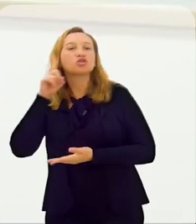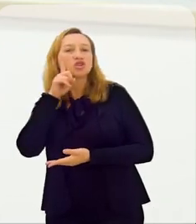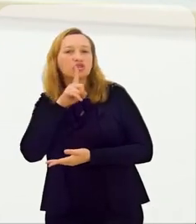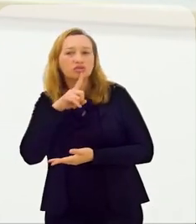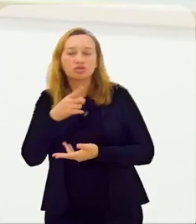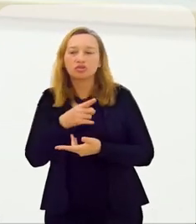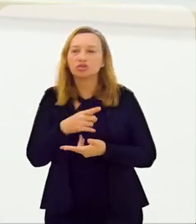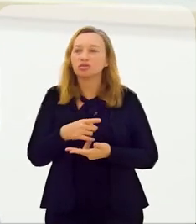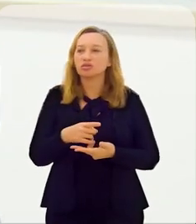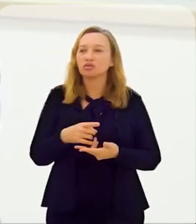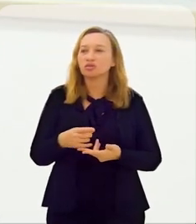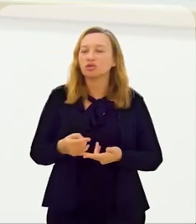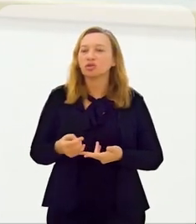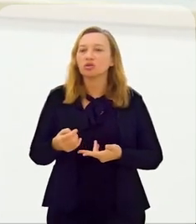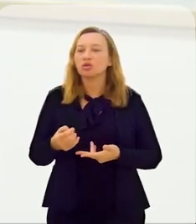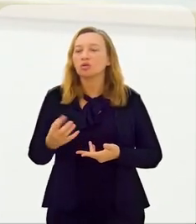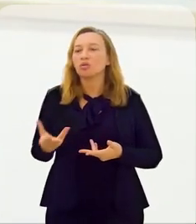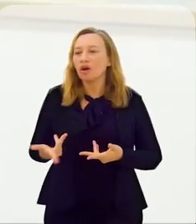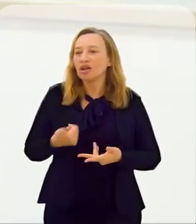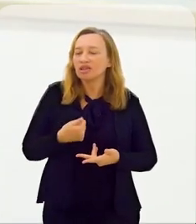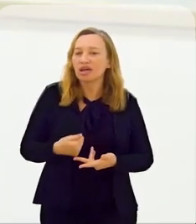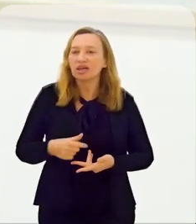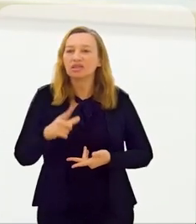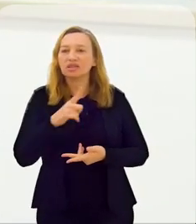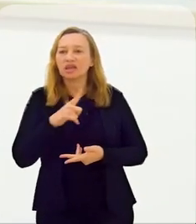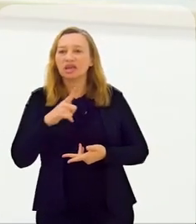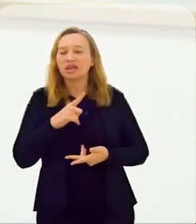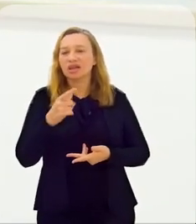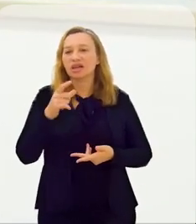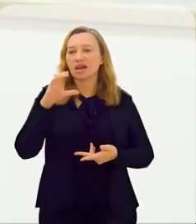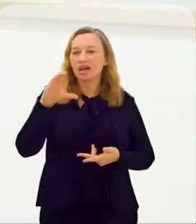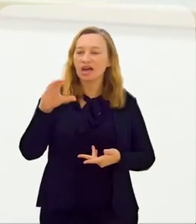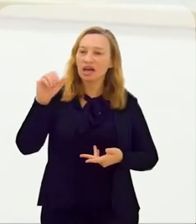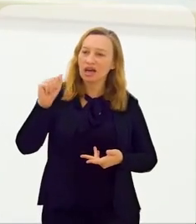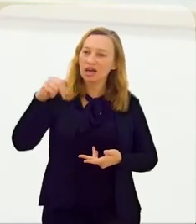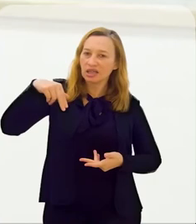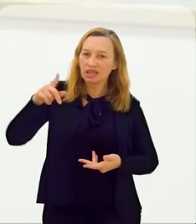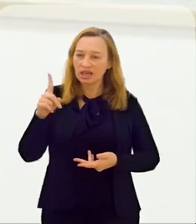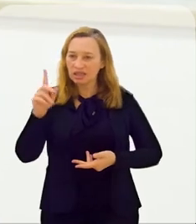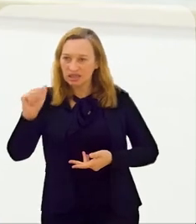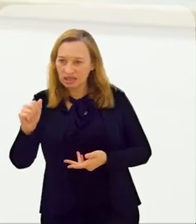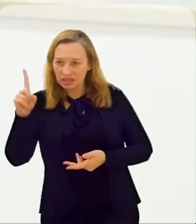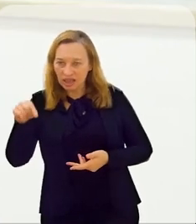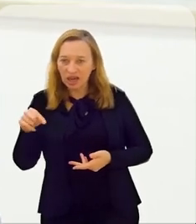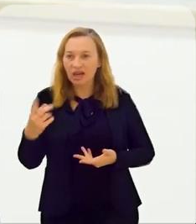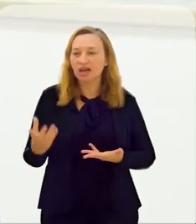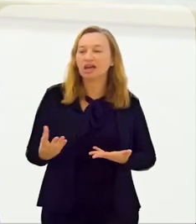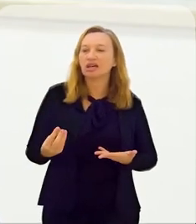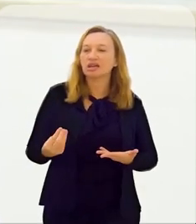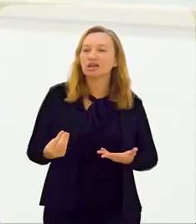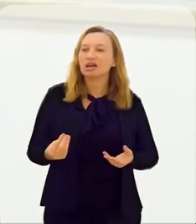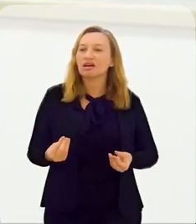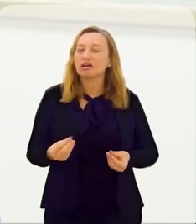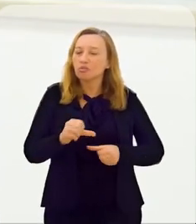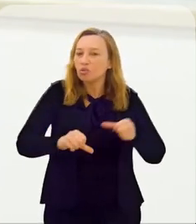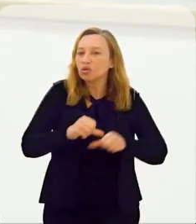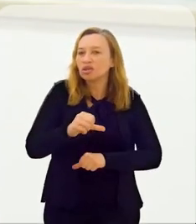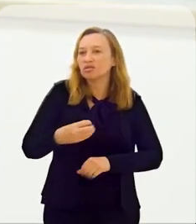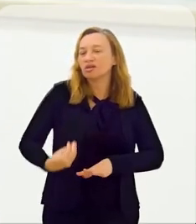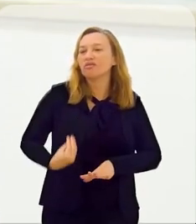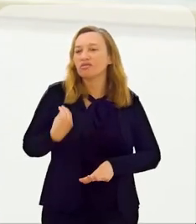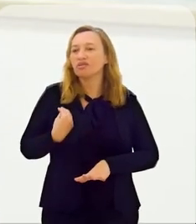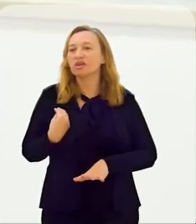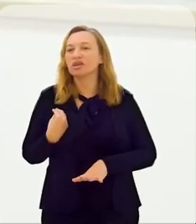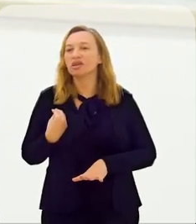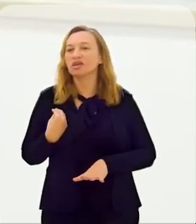os Estados Unidos, praticamente quase todo, de uma excelente qualidade para os Estados Unidos, para o Canadá. Estão dando, além